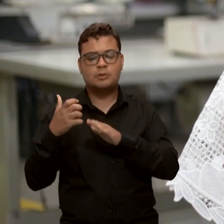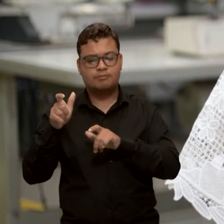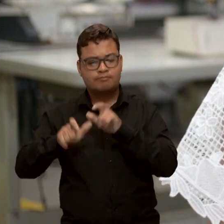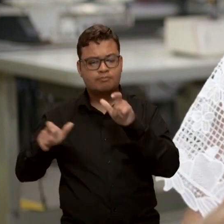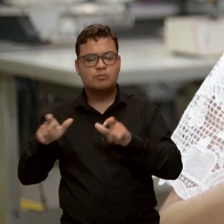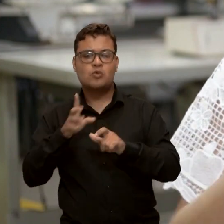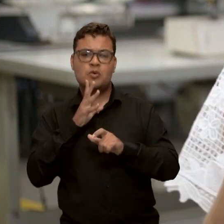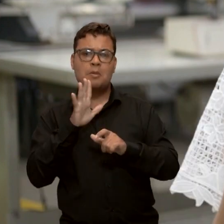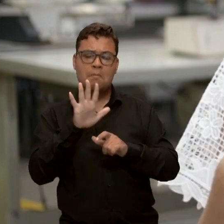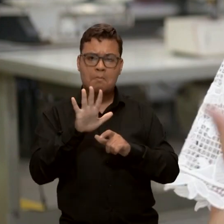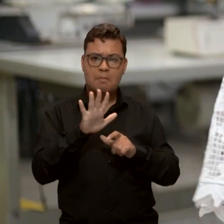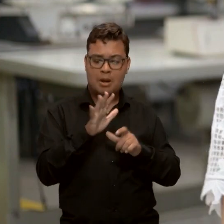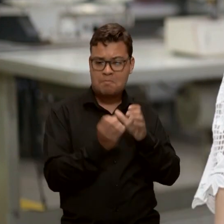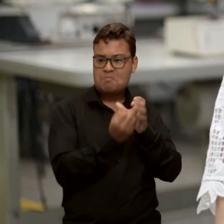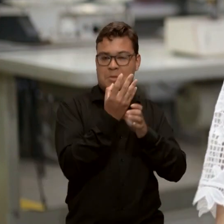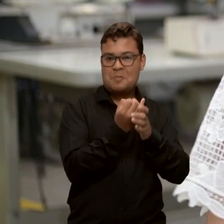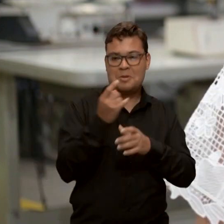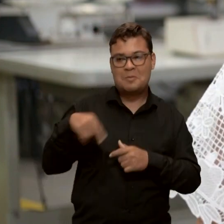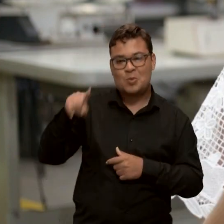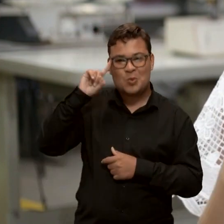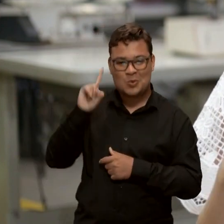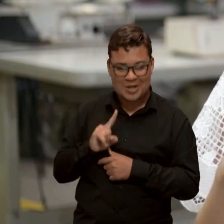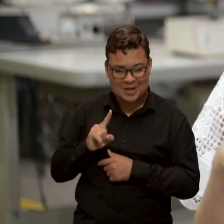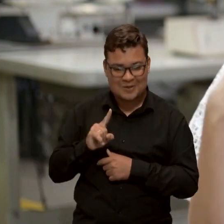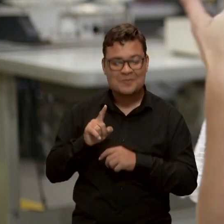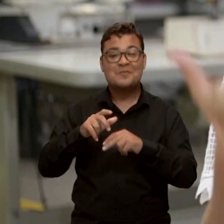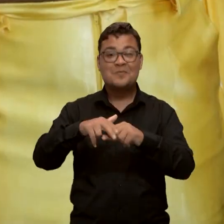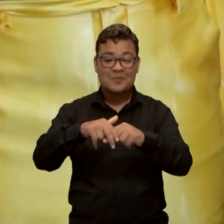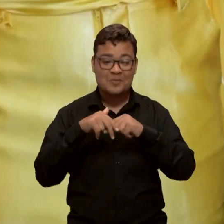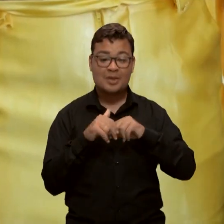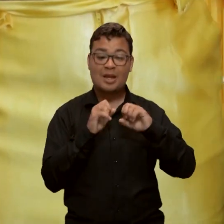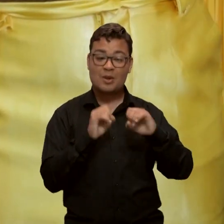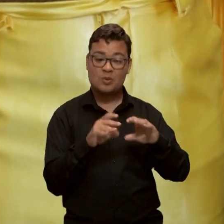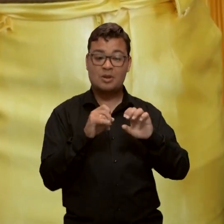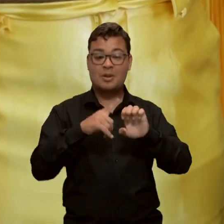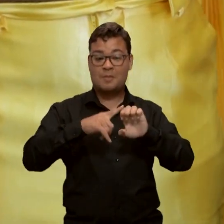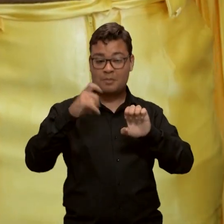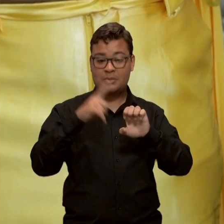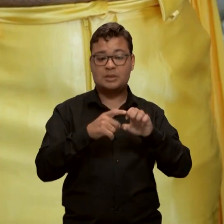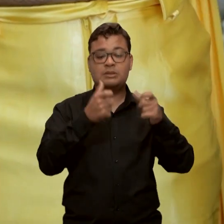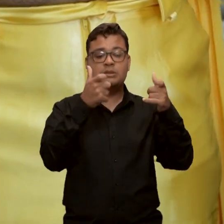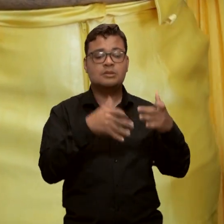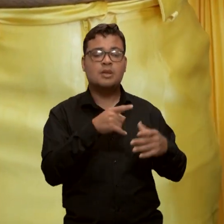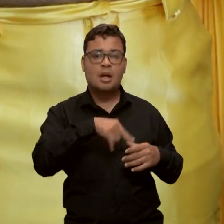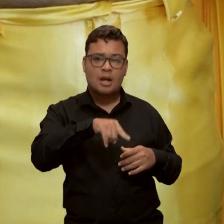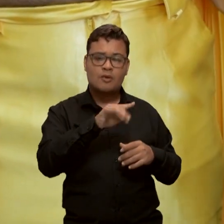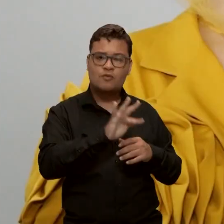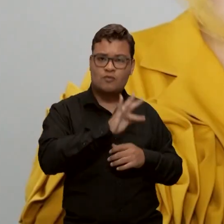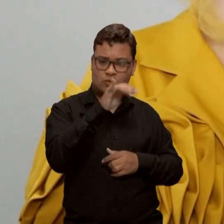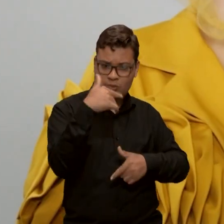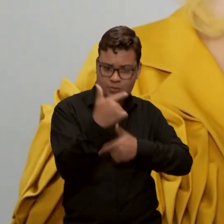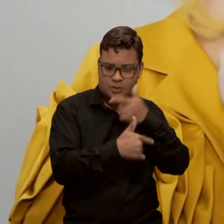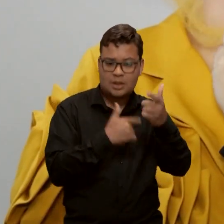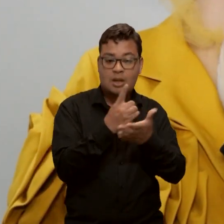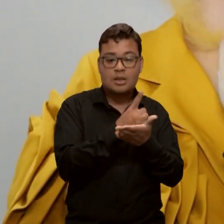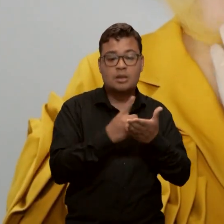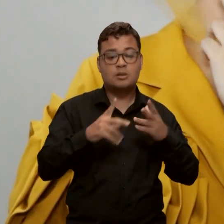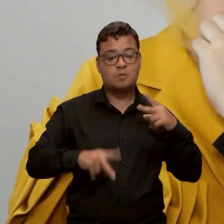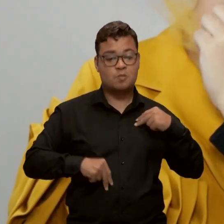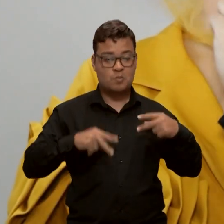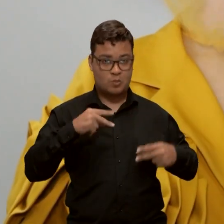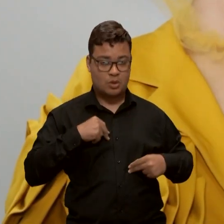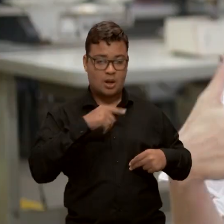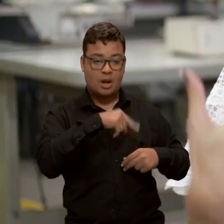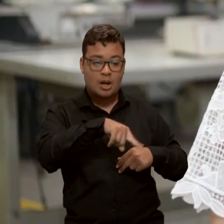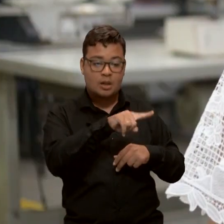criação. Então a ideia da educação empreendedora é que esses futuros designers de moda, eles saiam da universidade já com